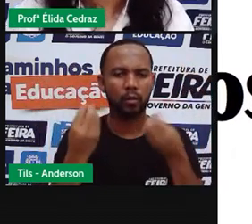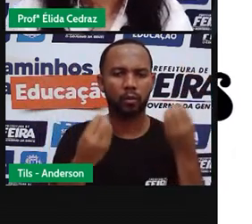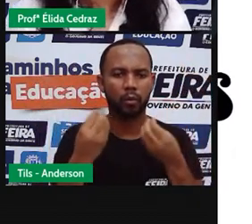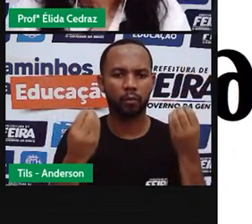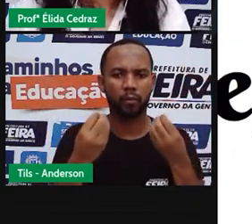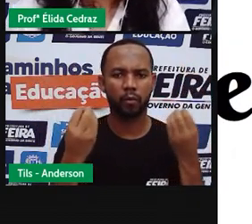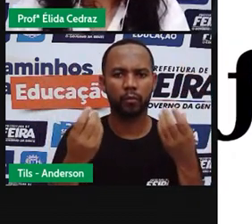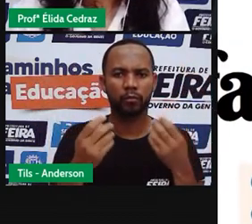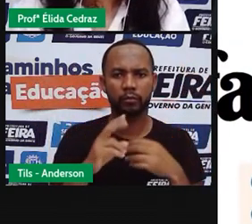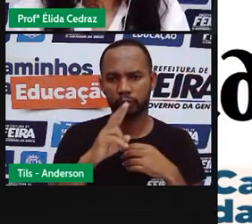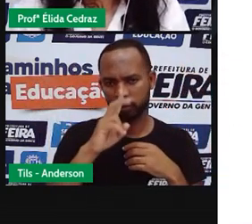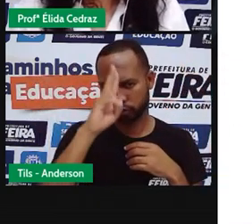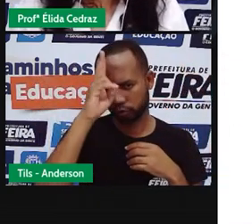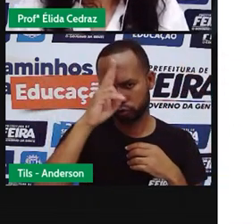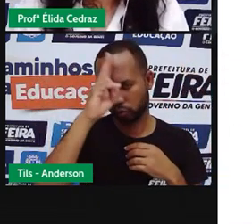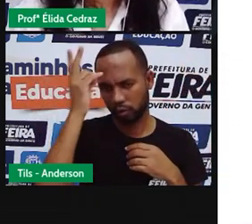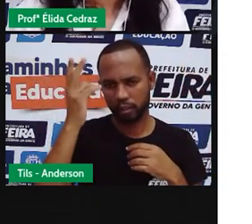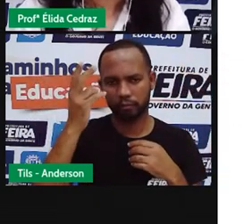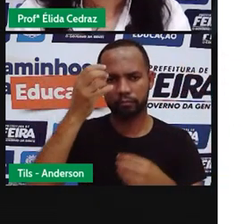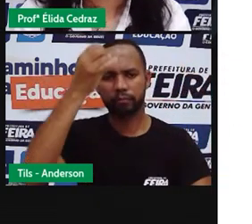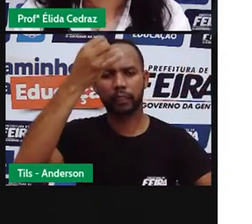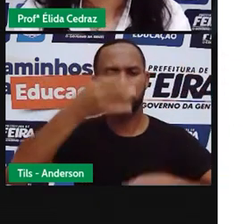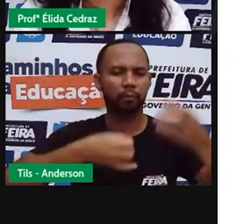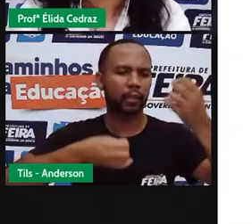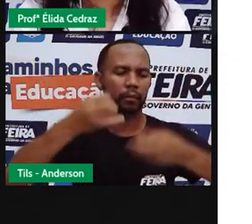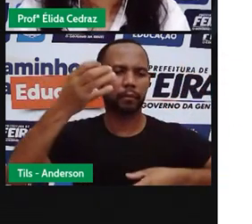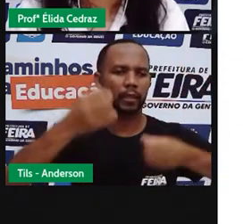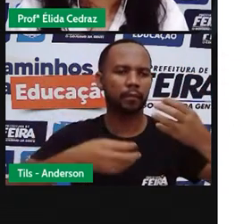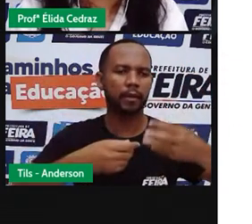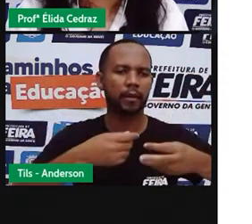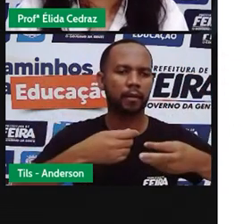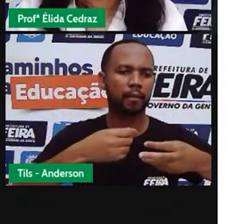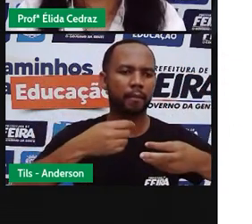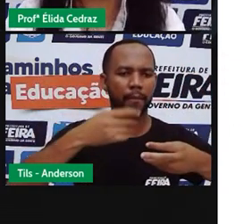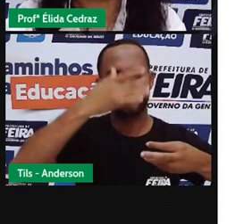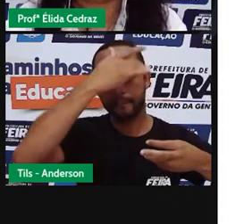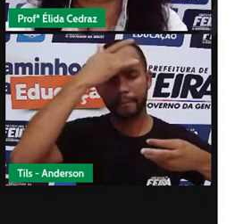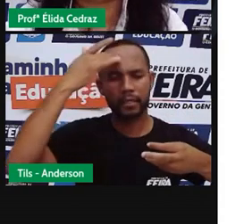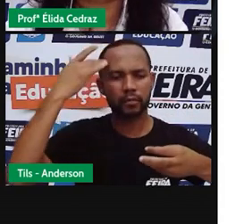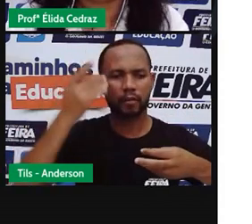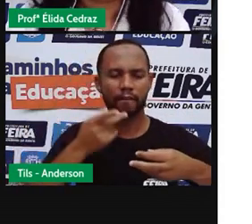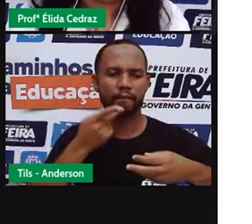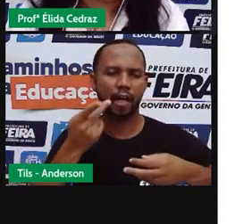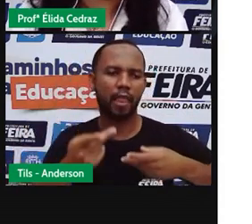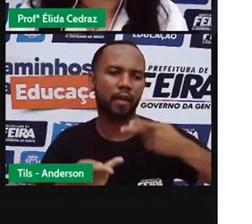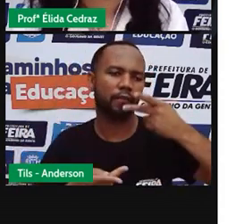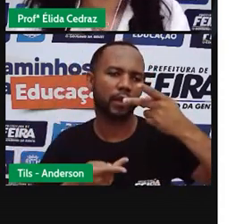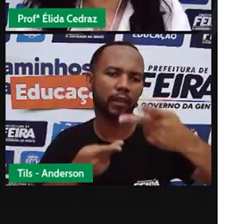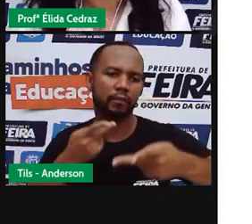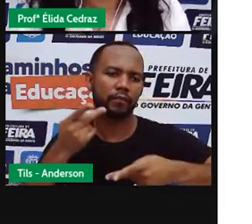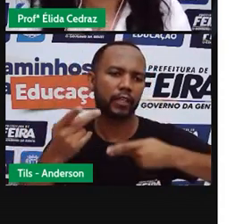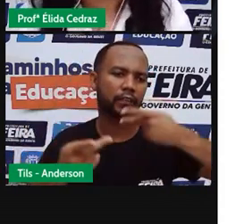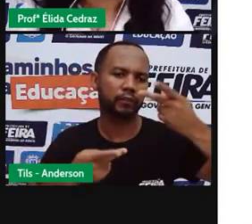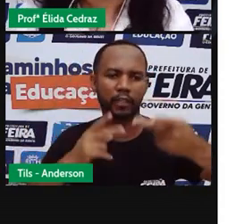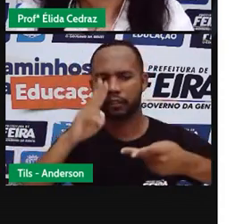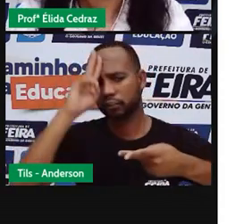São textos narrativos. Alguém está amarrando, contando a história.